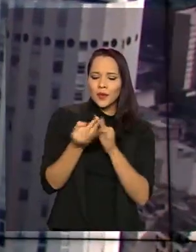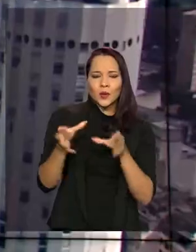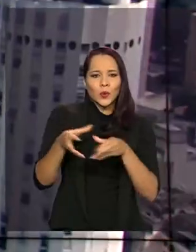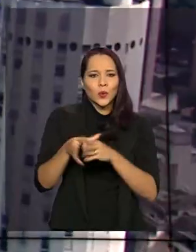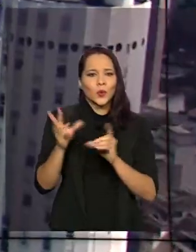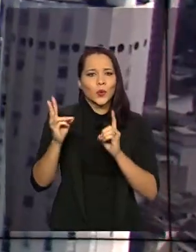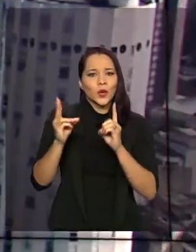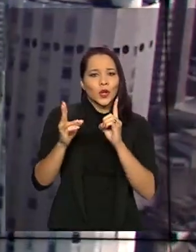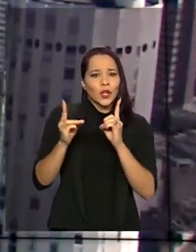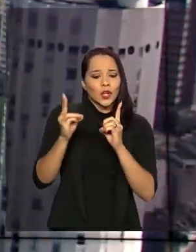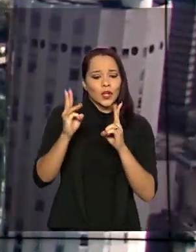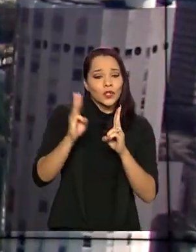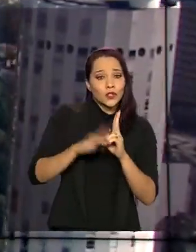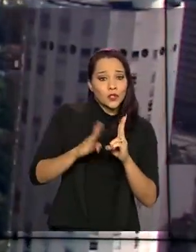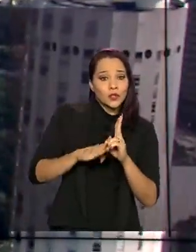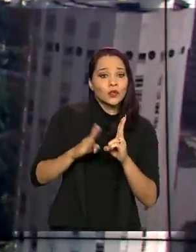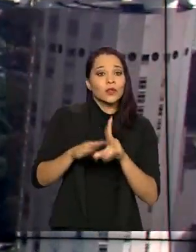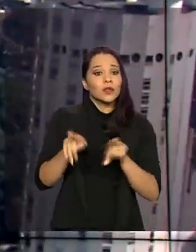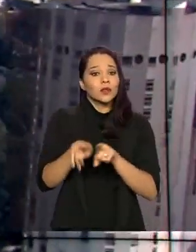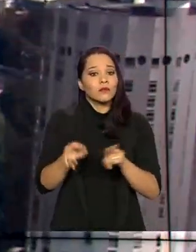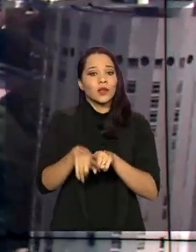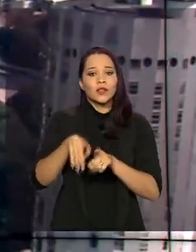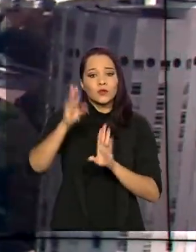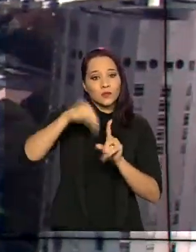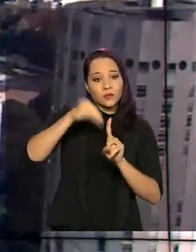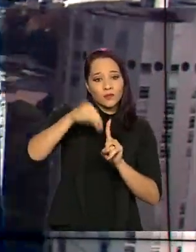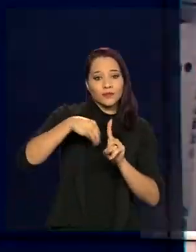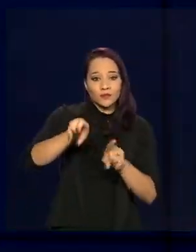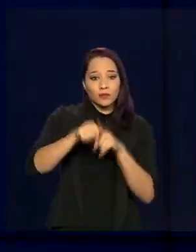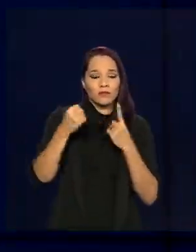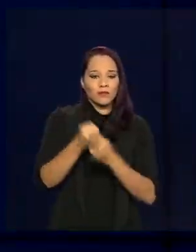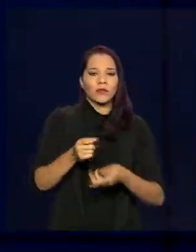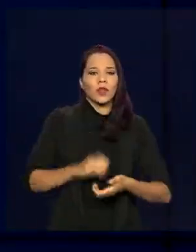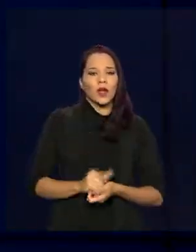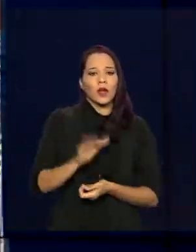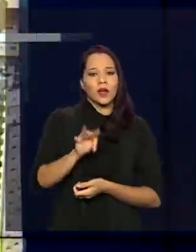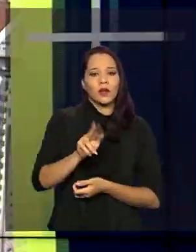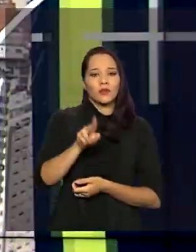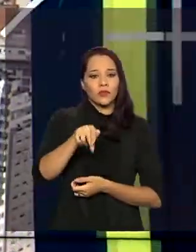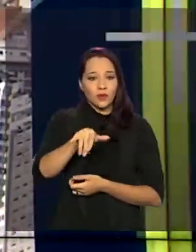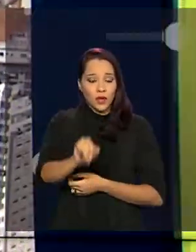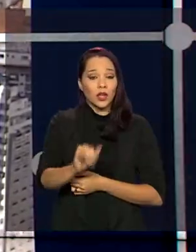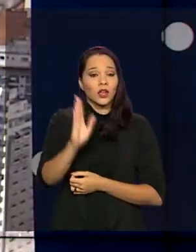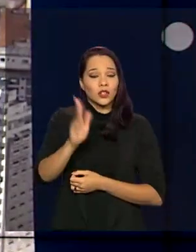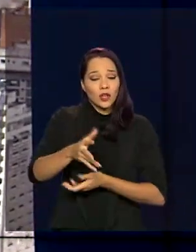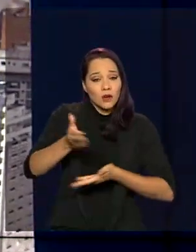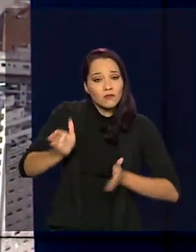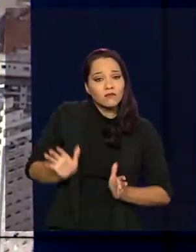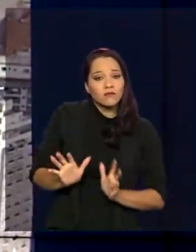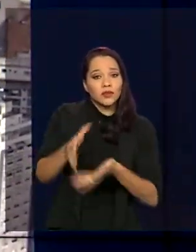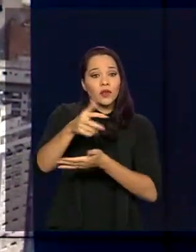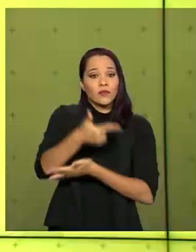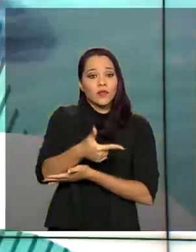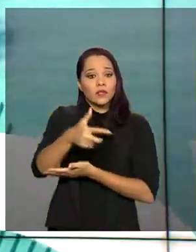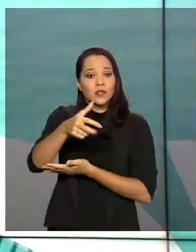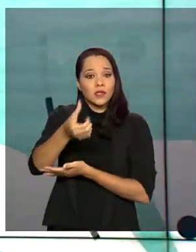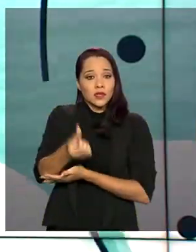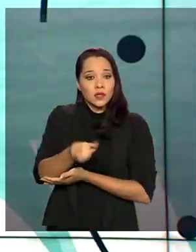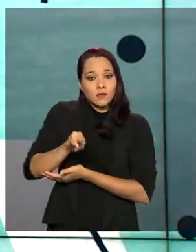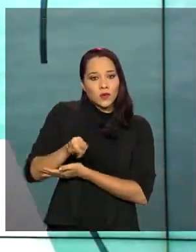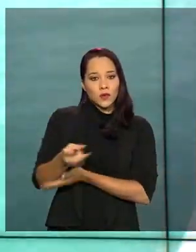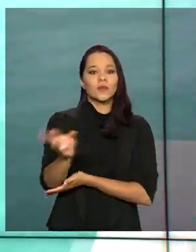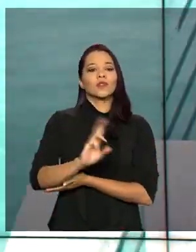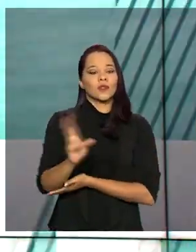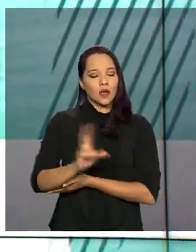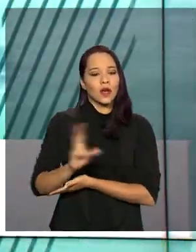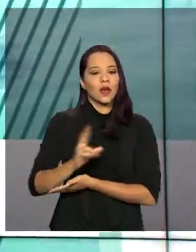em situação de vulnerabilidade social. A Fundação Nacional do Índio, a FUNAI, já investiu cerca de 26 milhões de reais